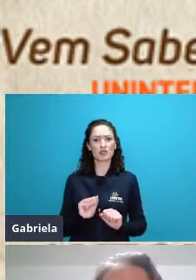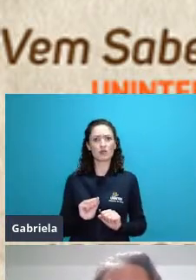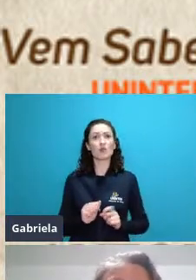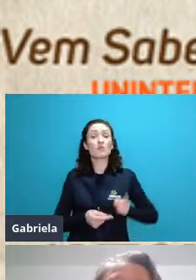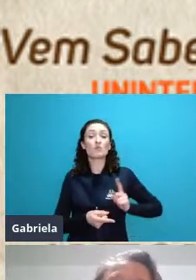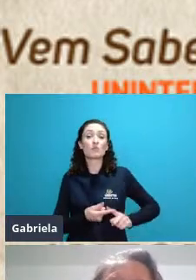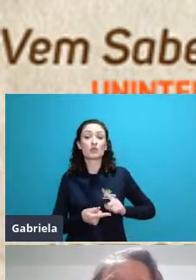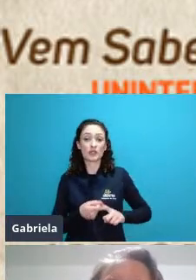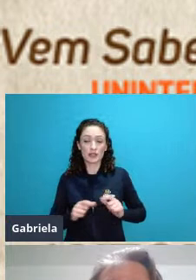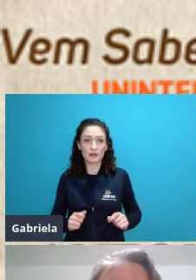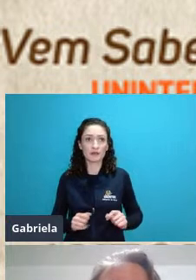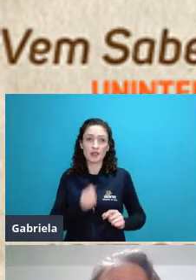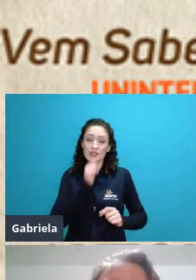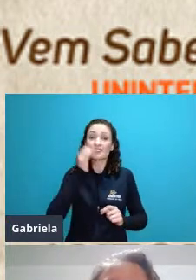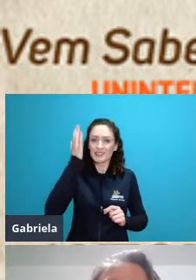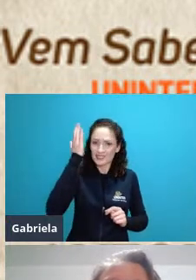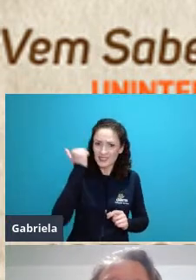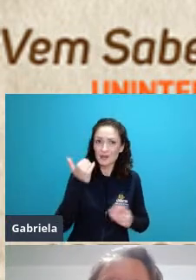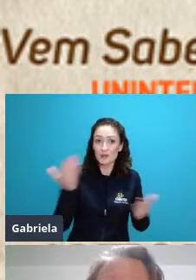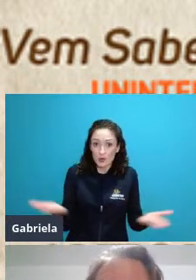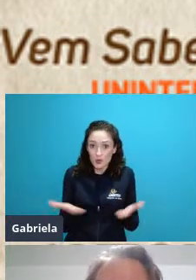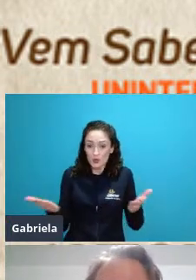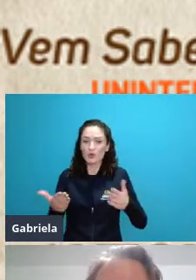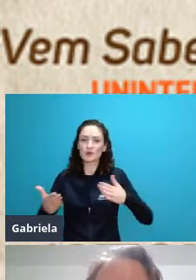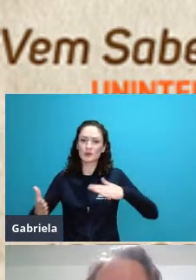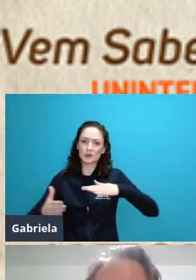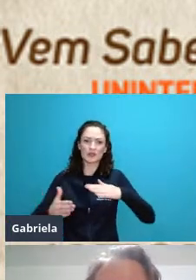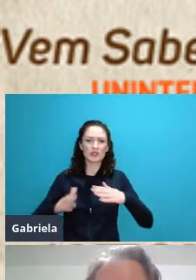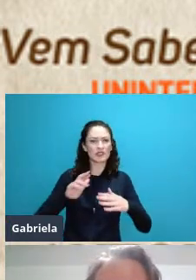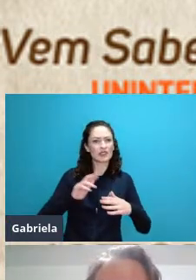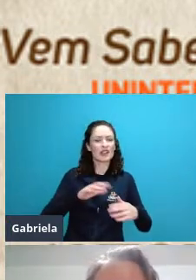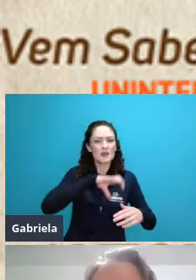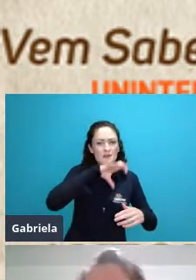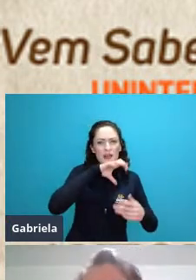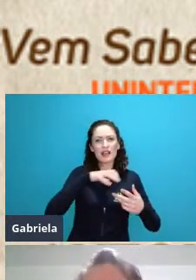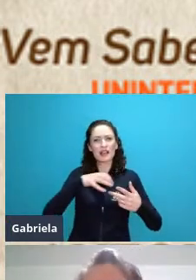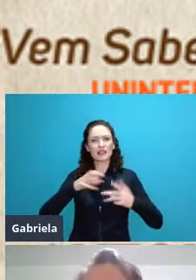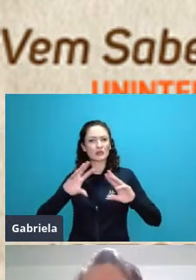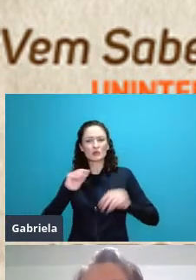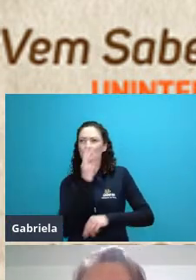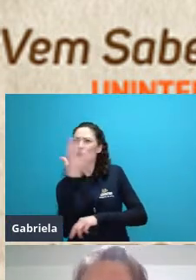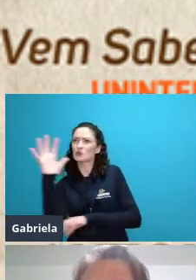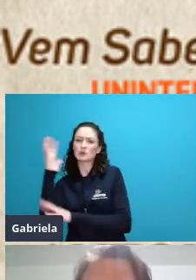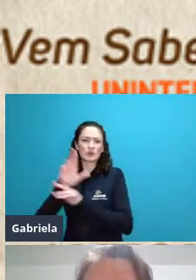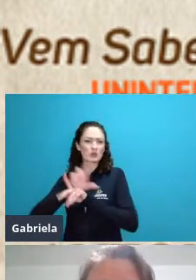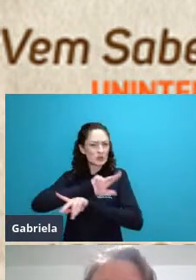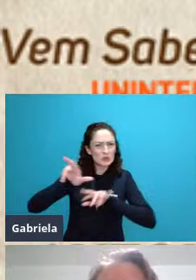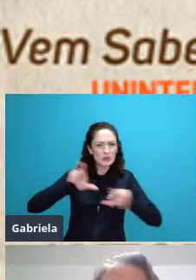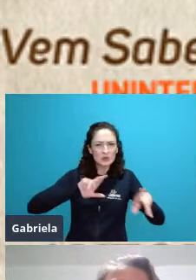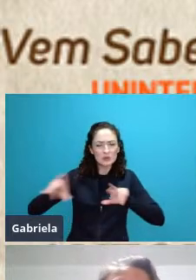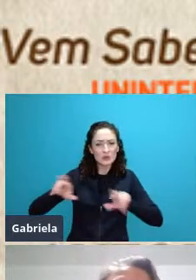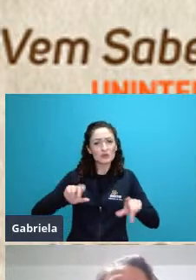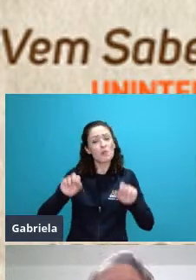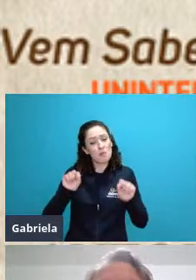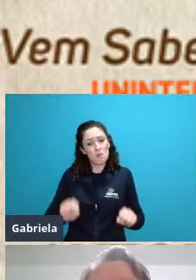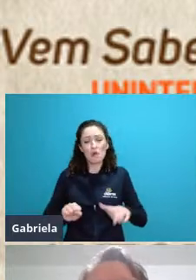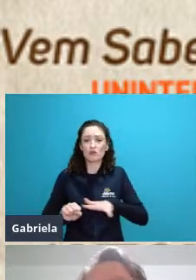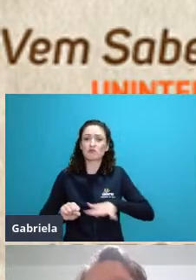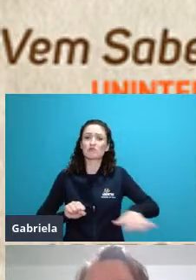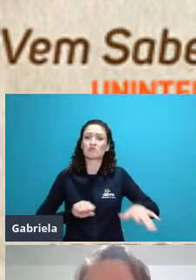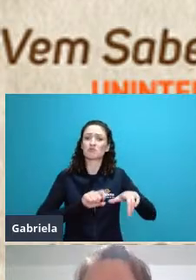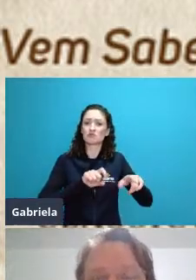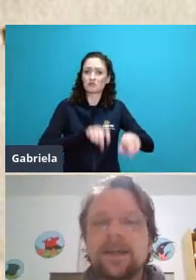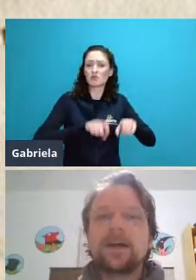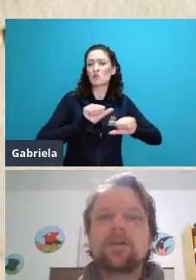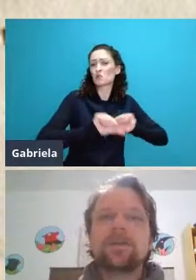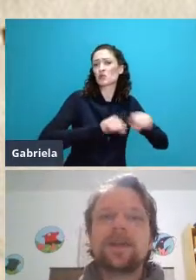que a biodiversidade é capaz de aumentar a produtividade dos sistemas da agricultura nós sabemos que há uma economia